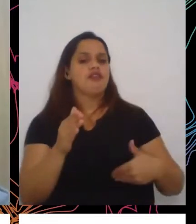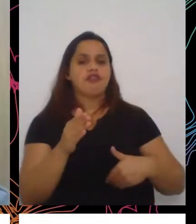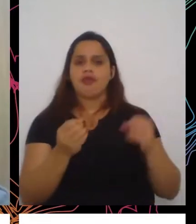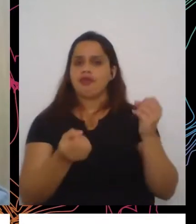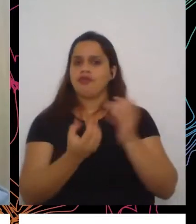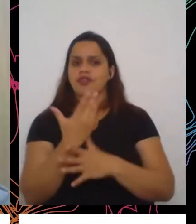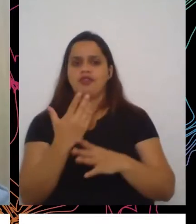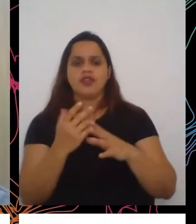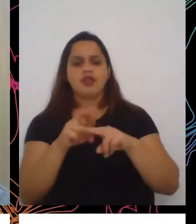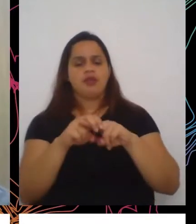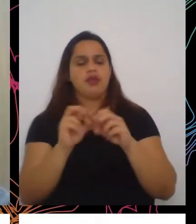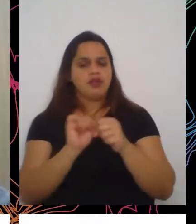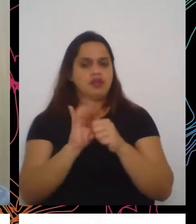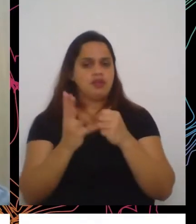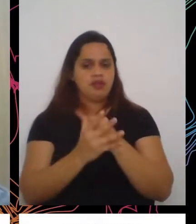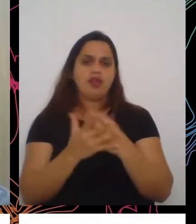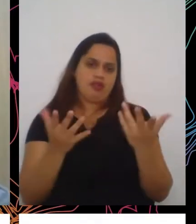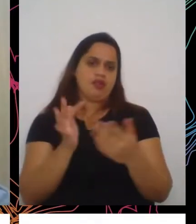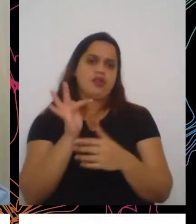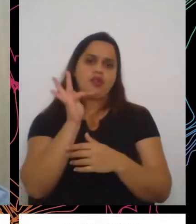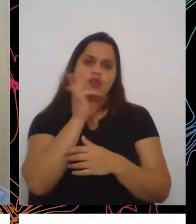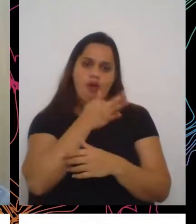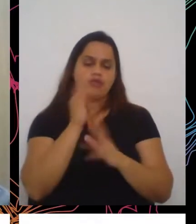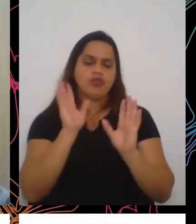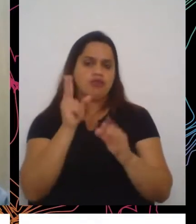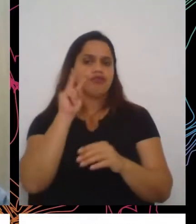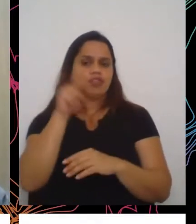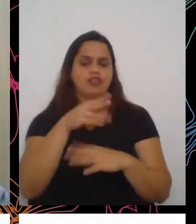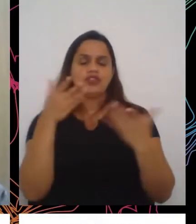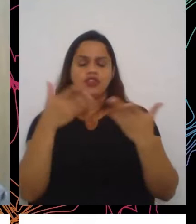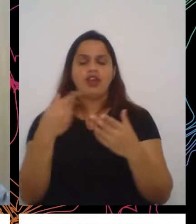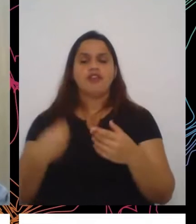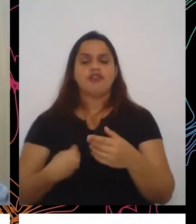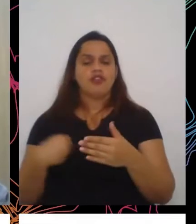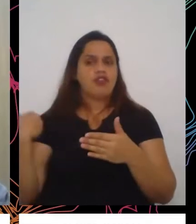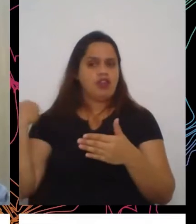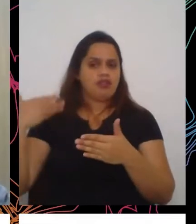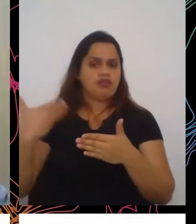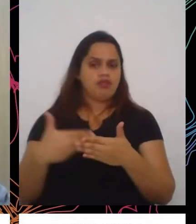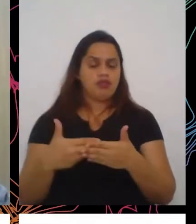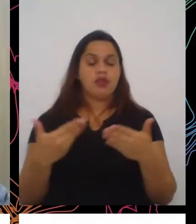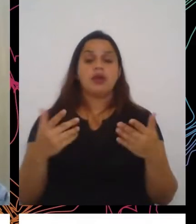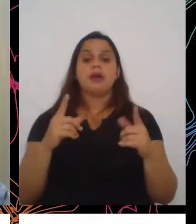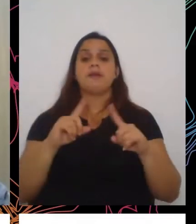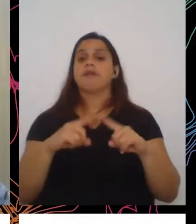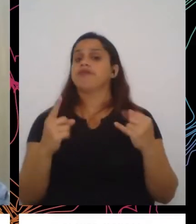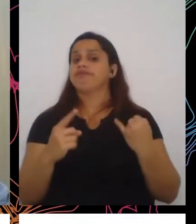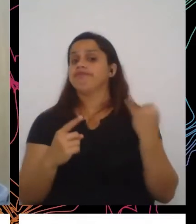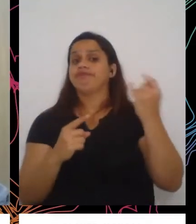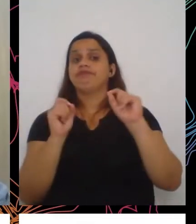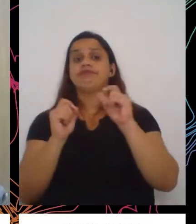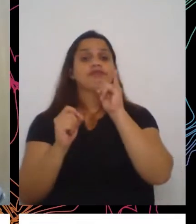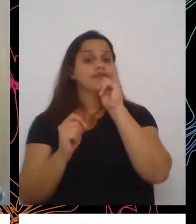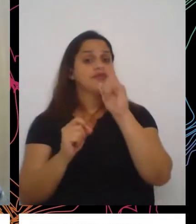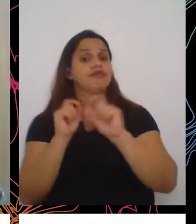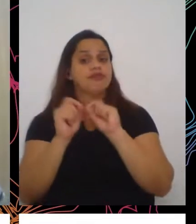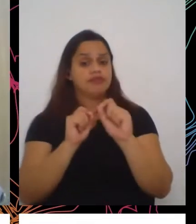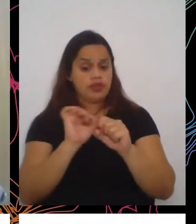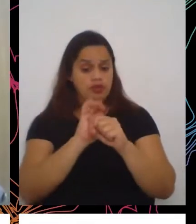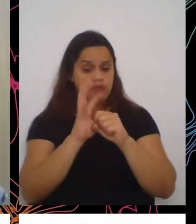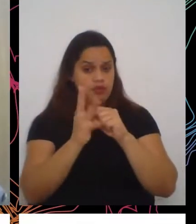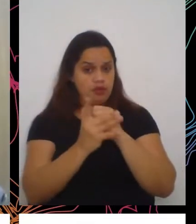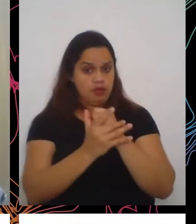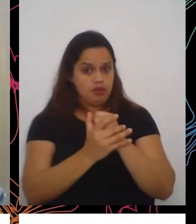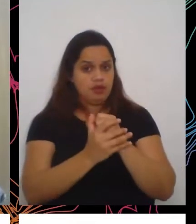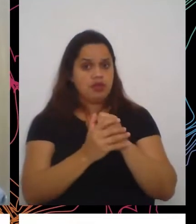pela pandemia, por óbvio, né, nós já vínhamos vivendo um quadro como esse, mas é importante que a gente diga que quando a pandemia chega ao Brasil,